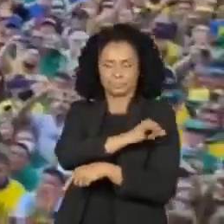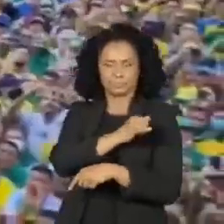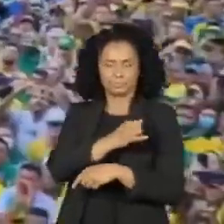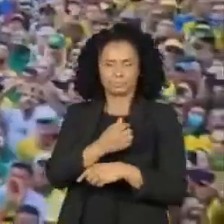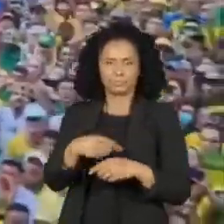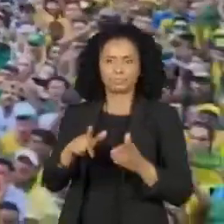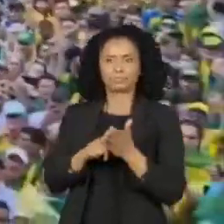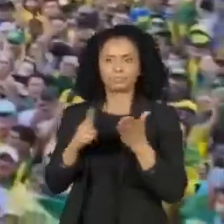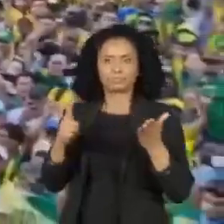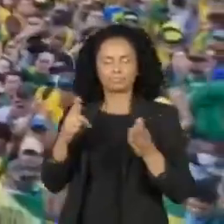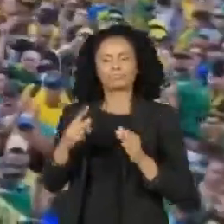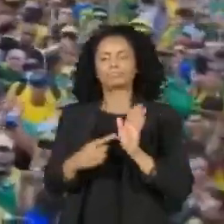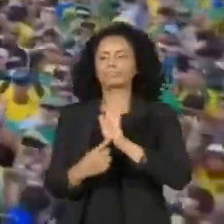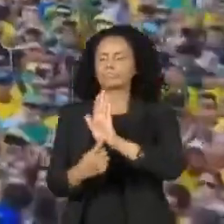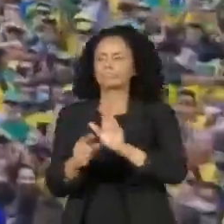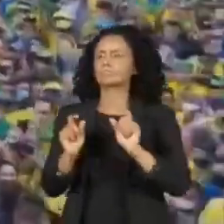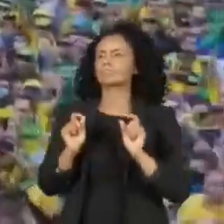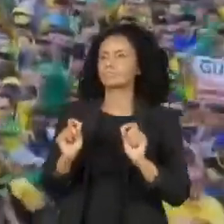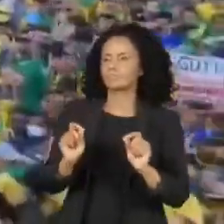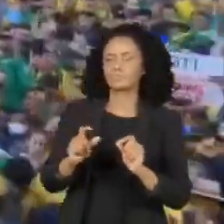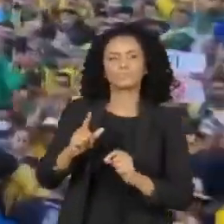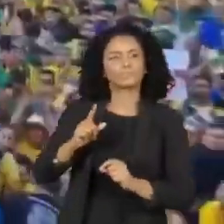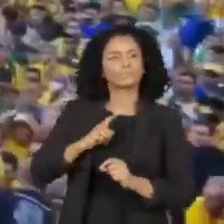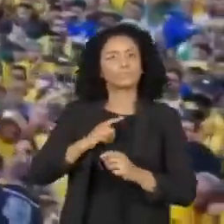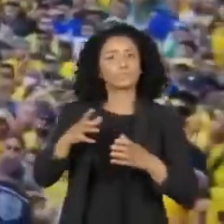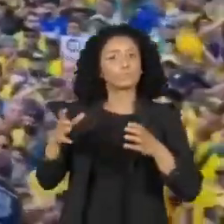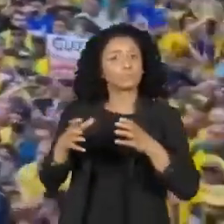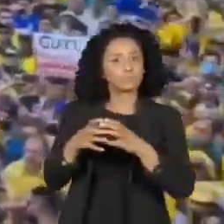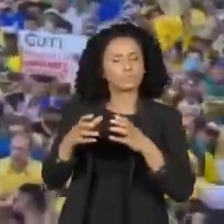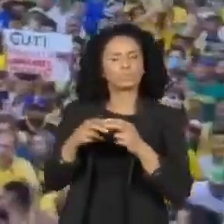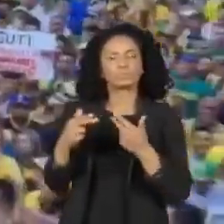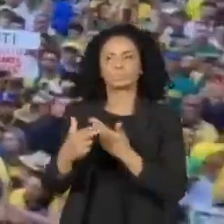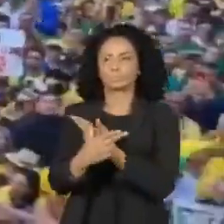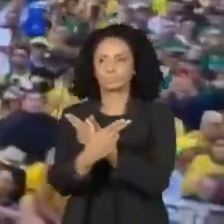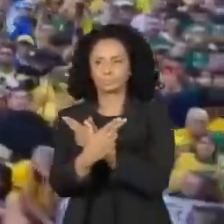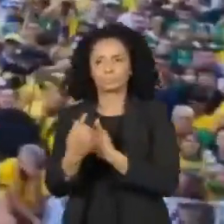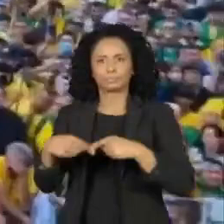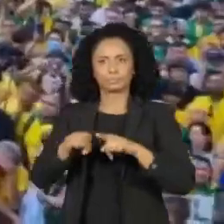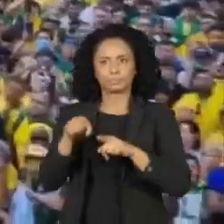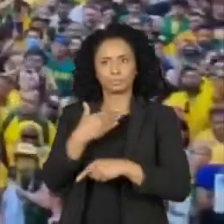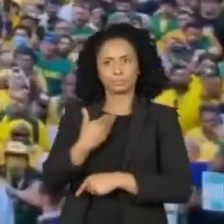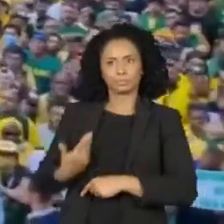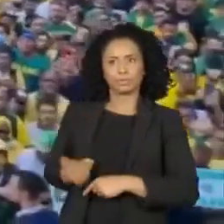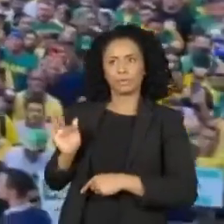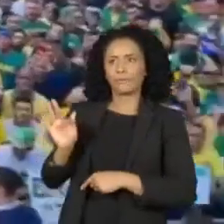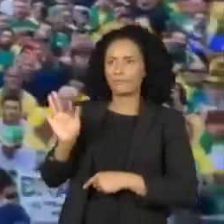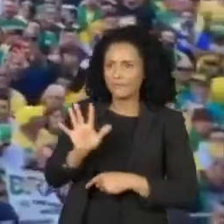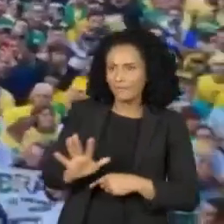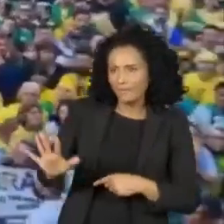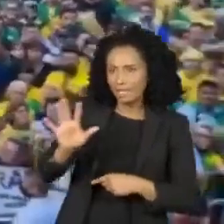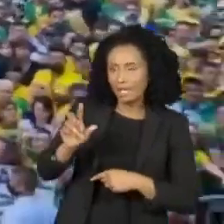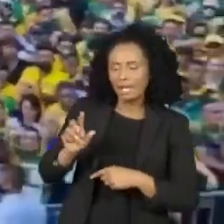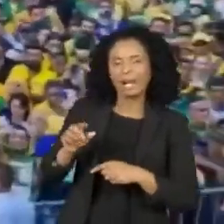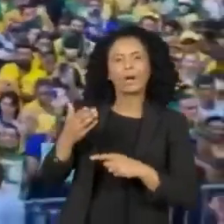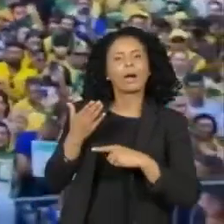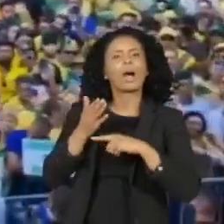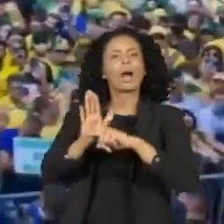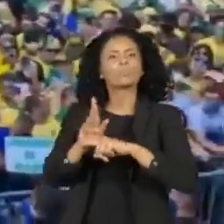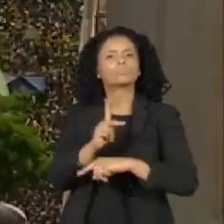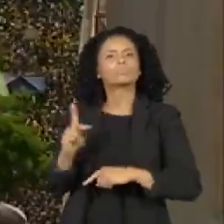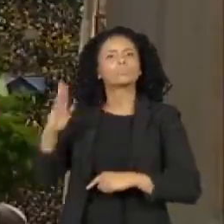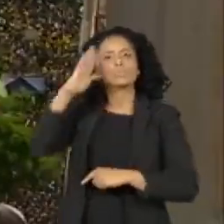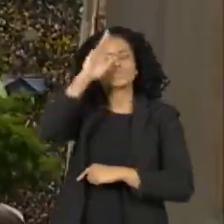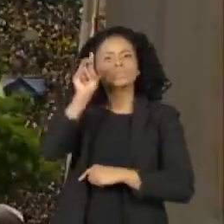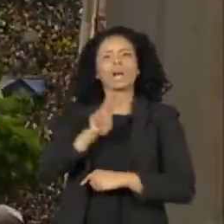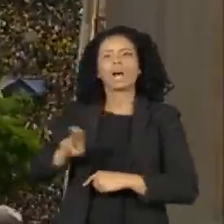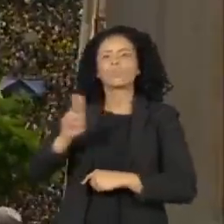a Folha, integrantes das Forças Armadas e do governo federal tentam articular para que Bolsonaro não use os eventos oficiais